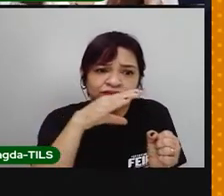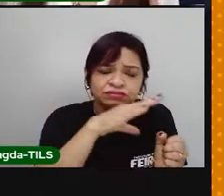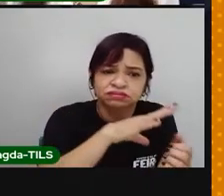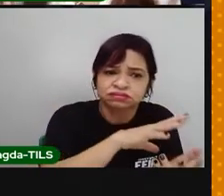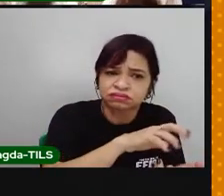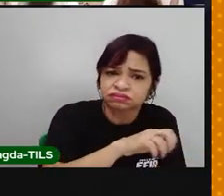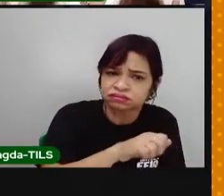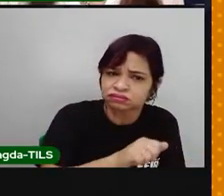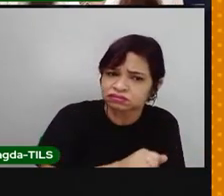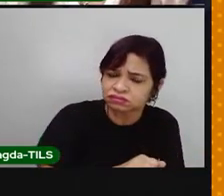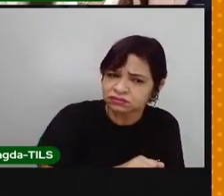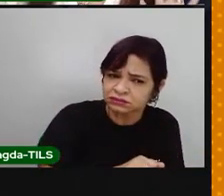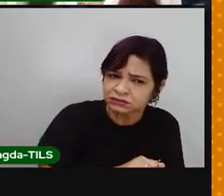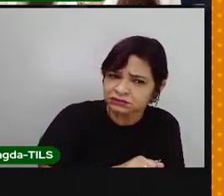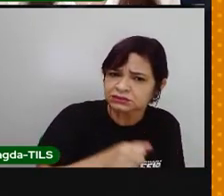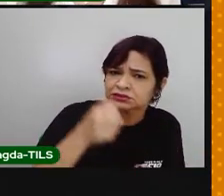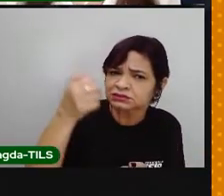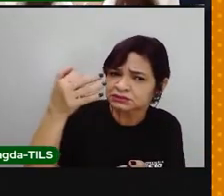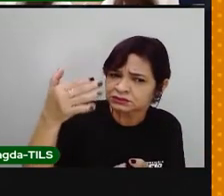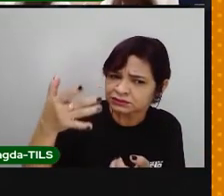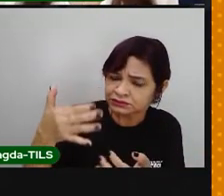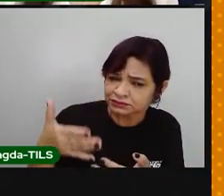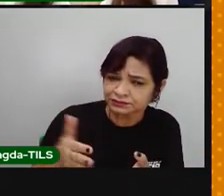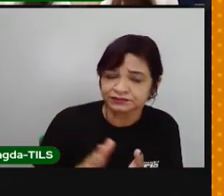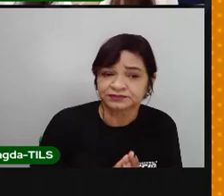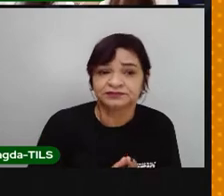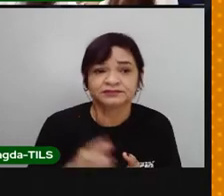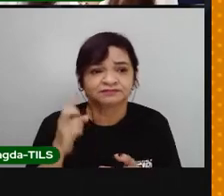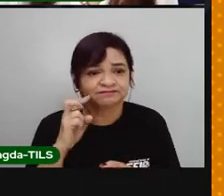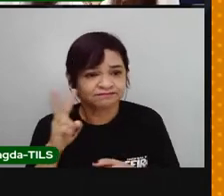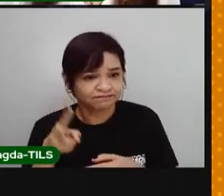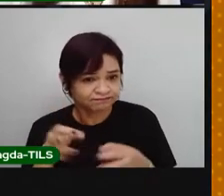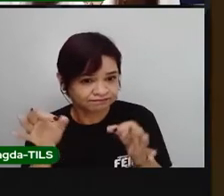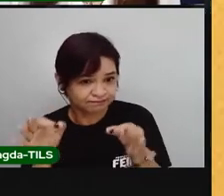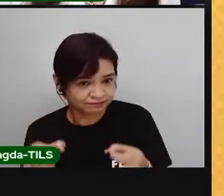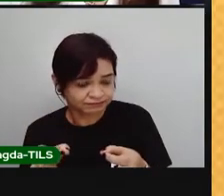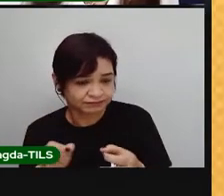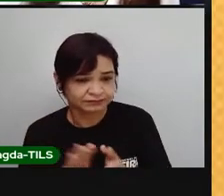Eu já dei alguns spoilers aí, mas a gente vai ver agora direitinho o que é.